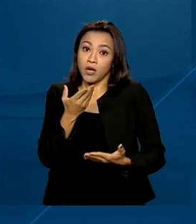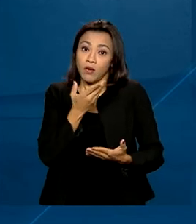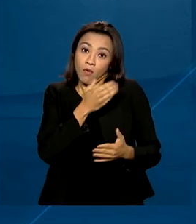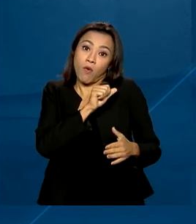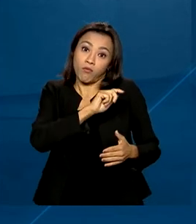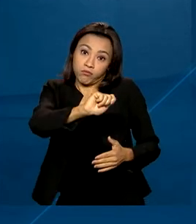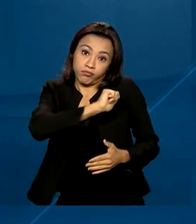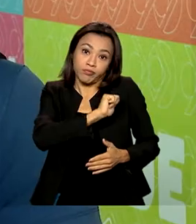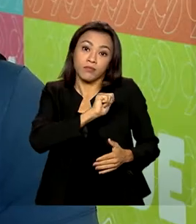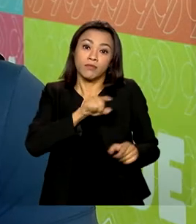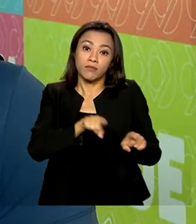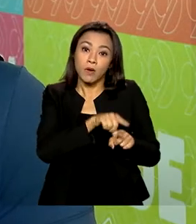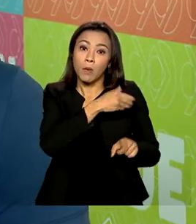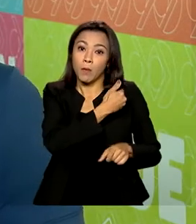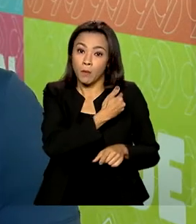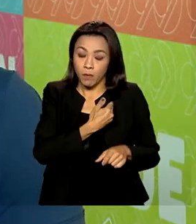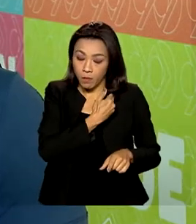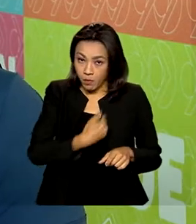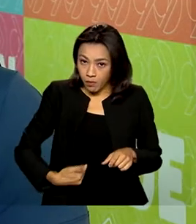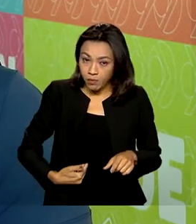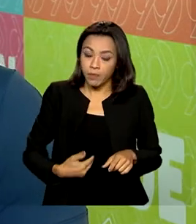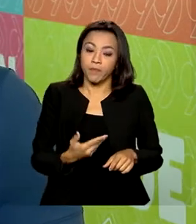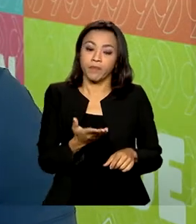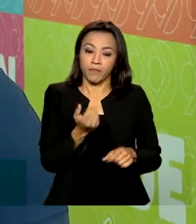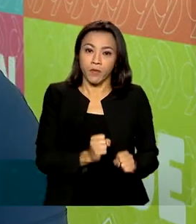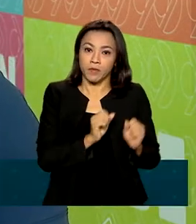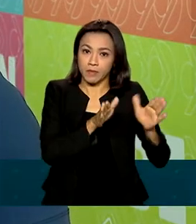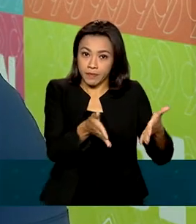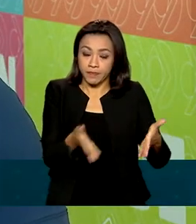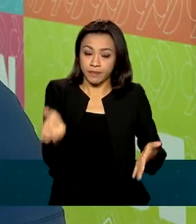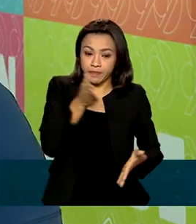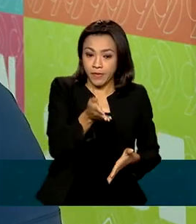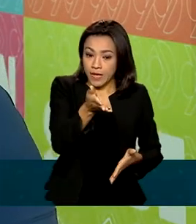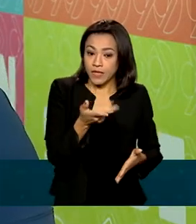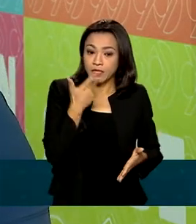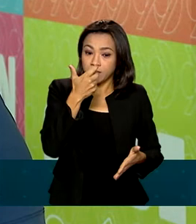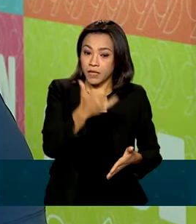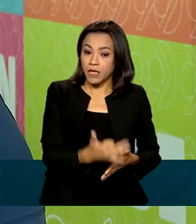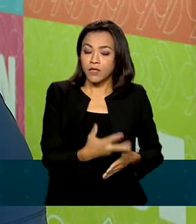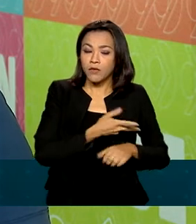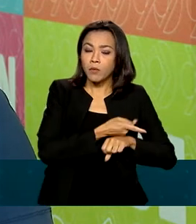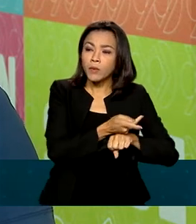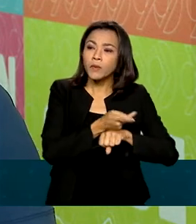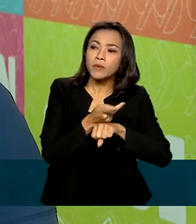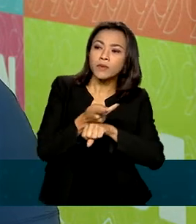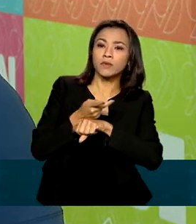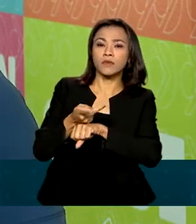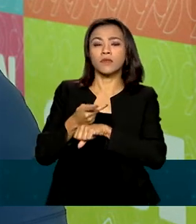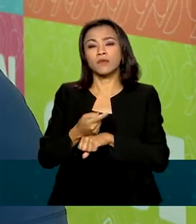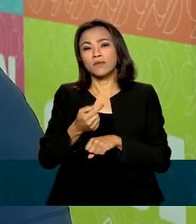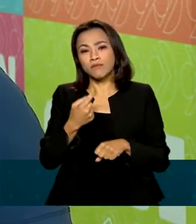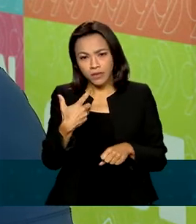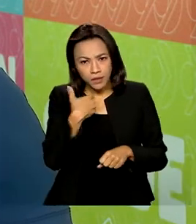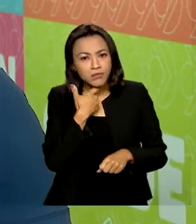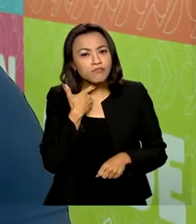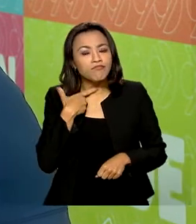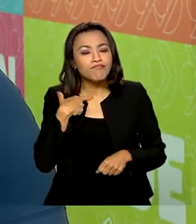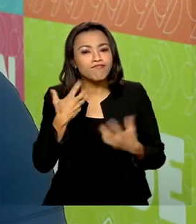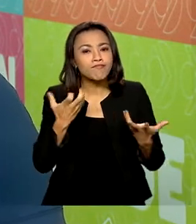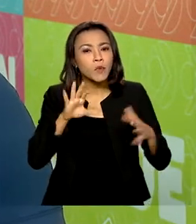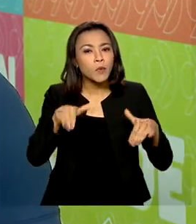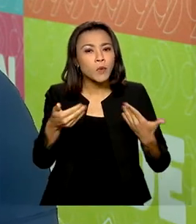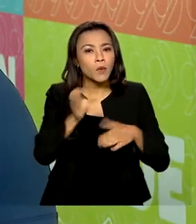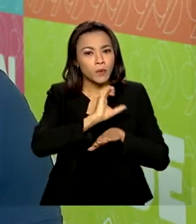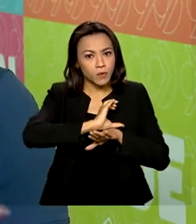particulares. Eles vão buscando aquilo que é o que eles almejam, né? Qual é o